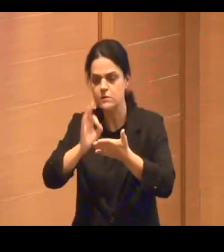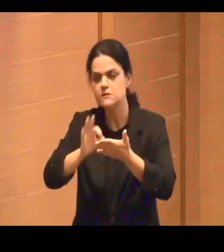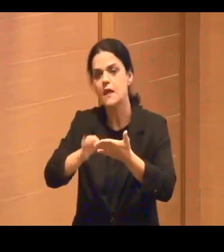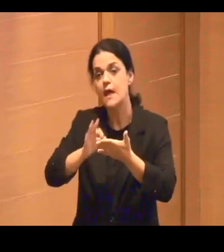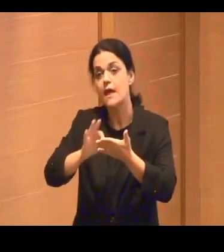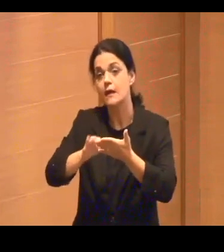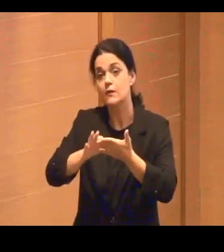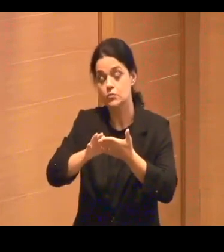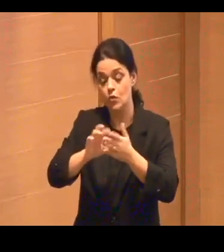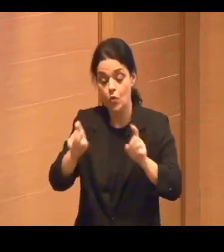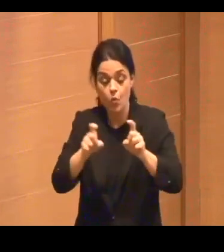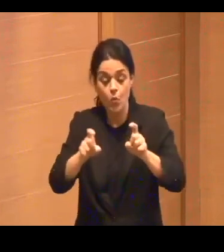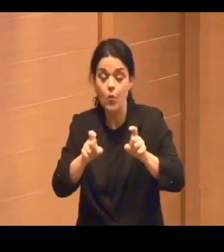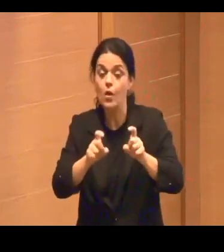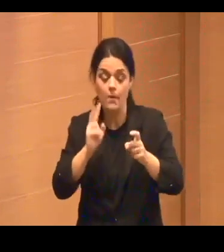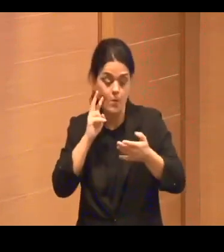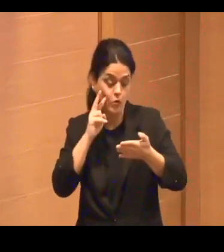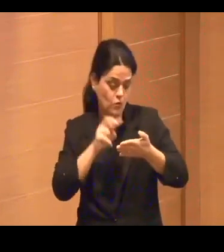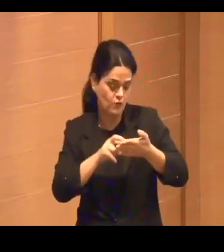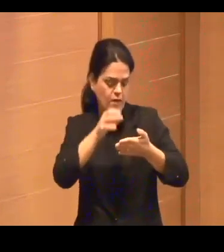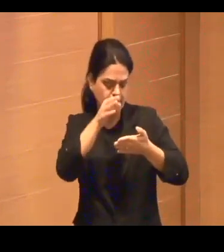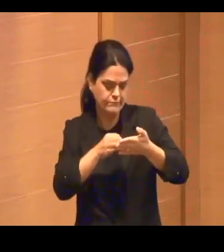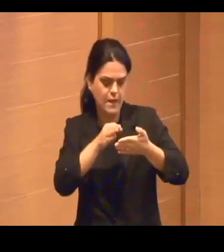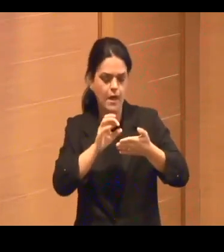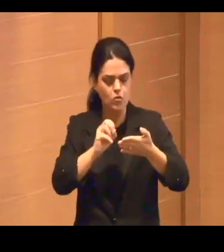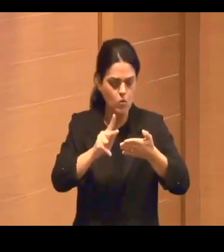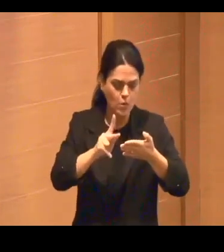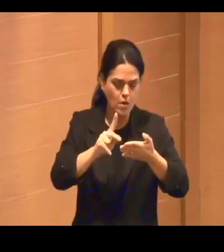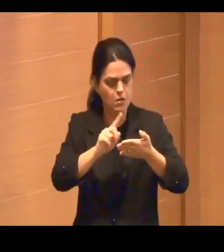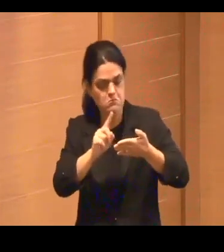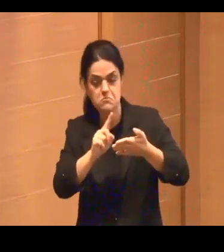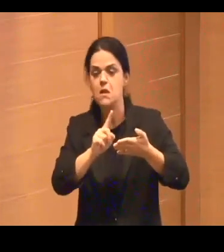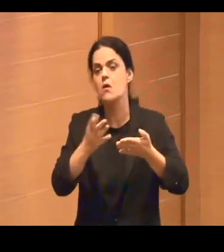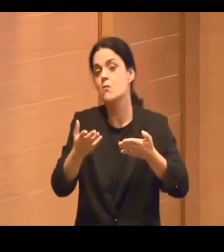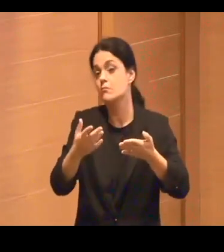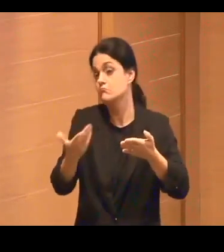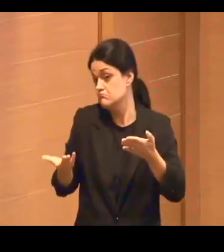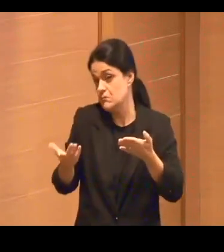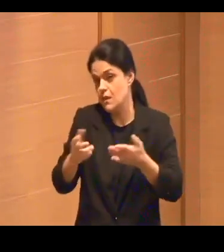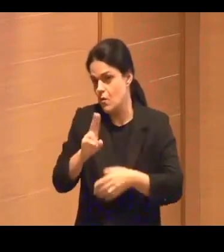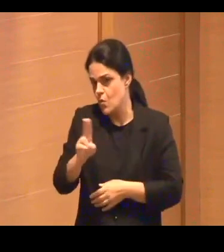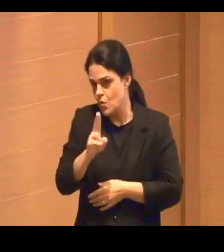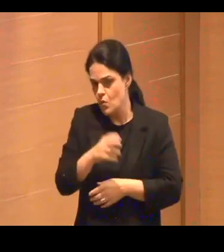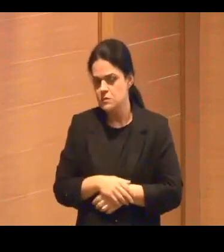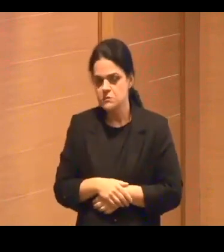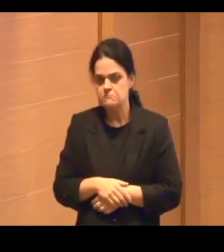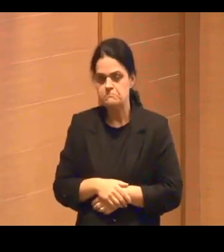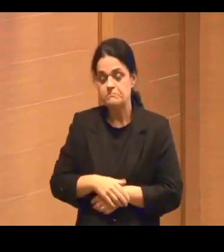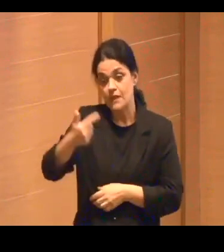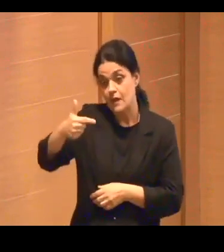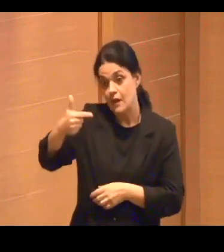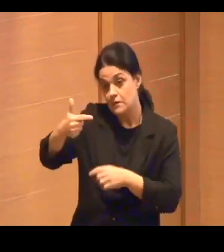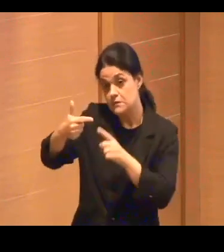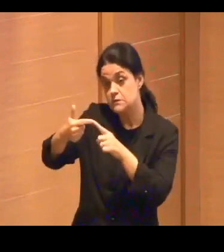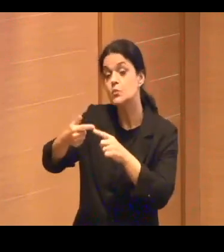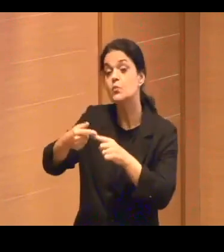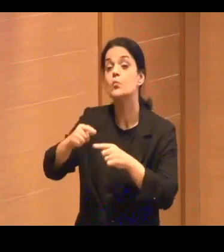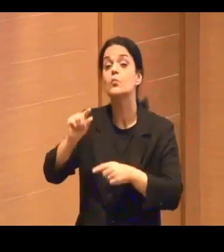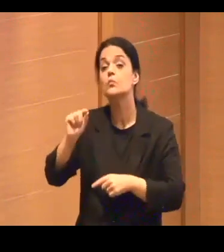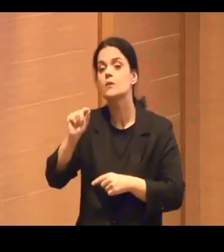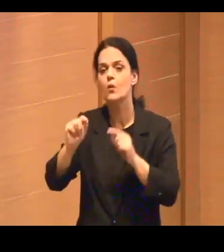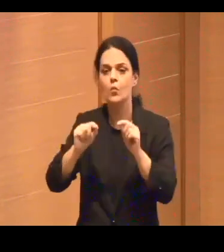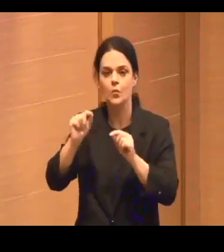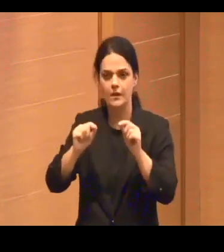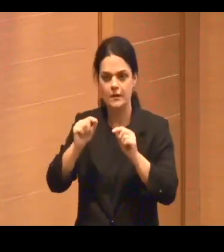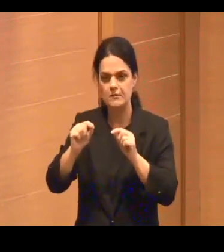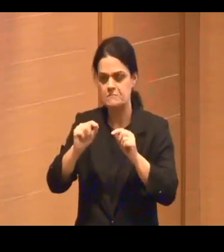usar o computador. A segunda, essa primeira ali ficou conhecida na década de 60, 70, década de 70,